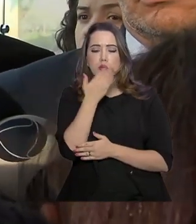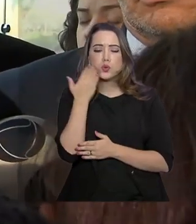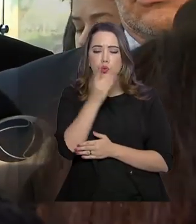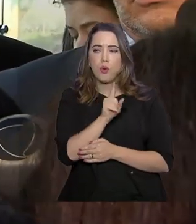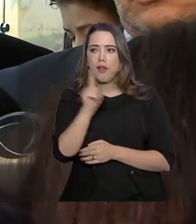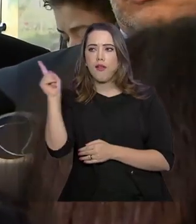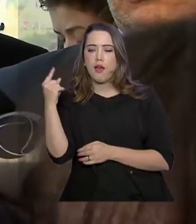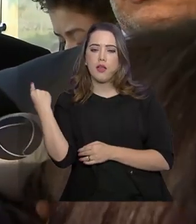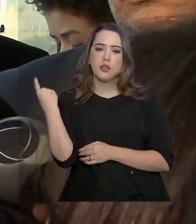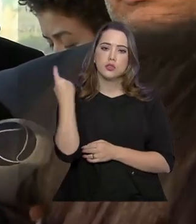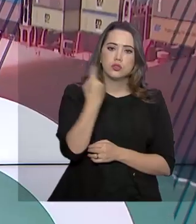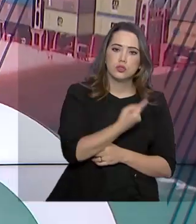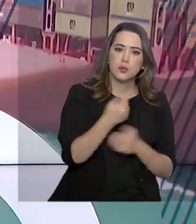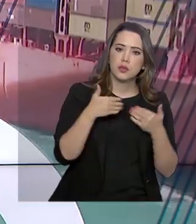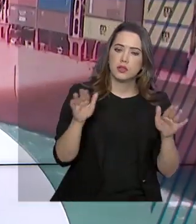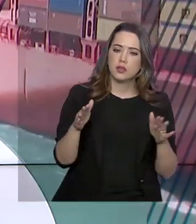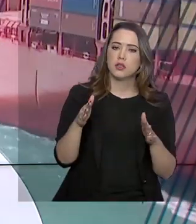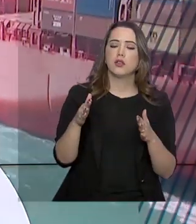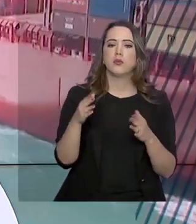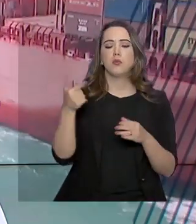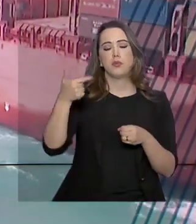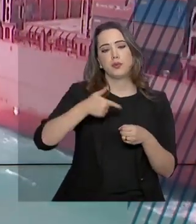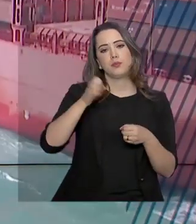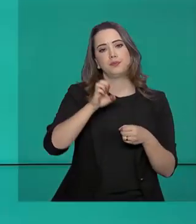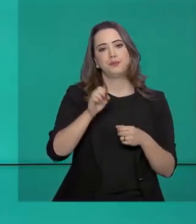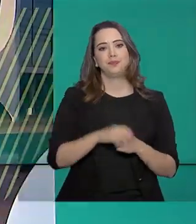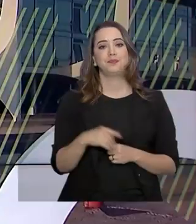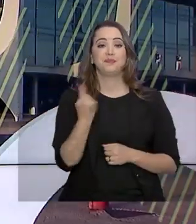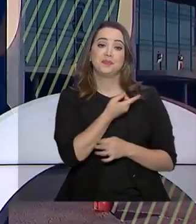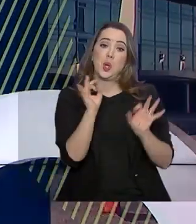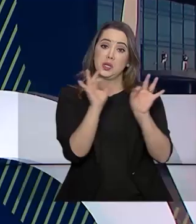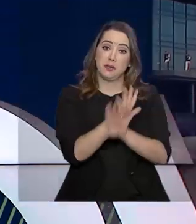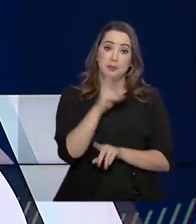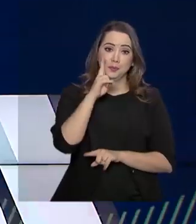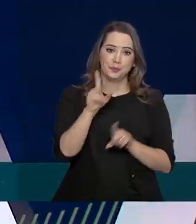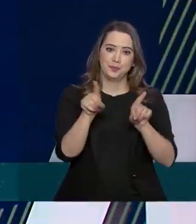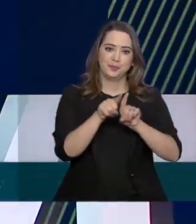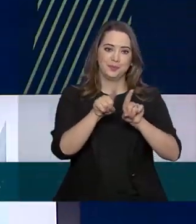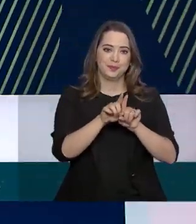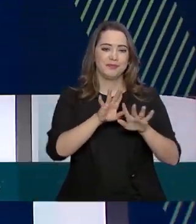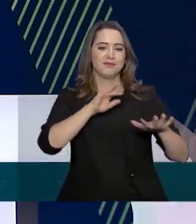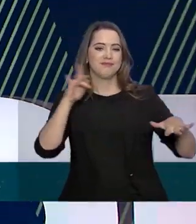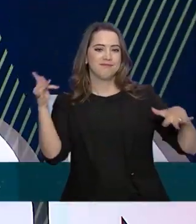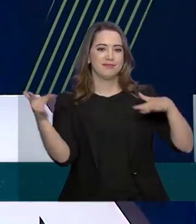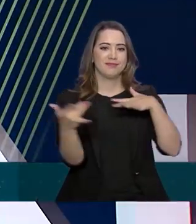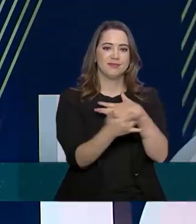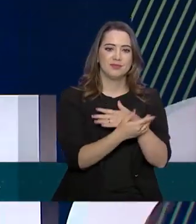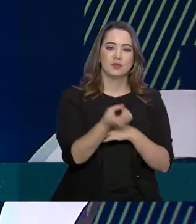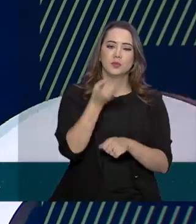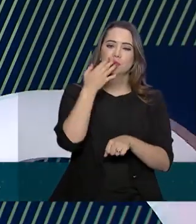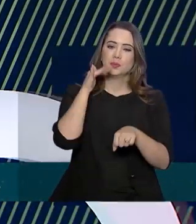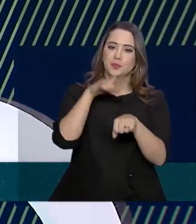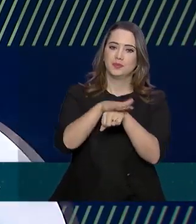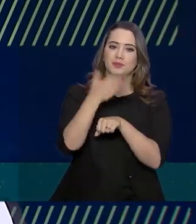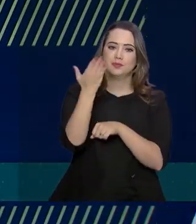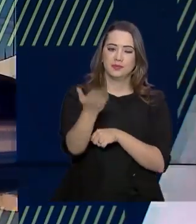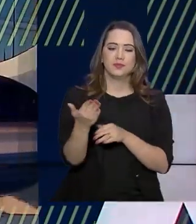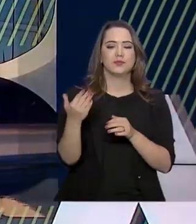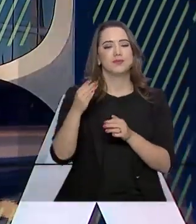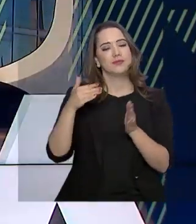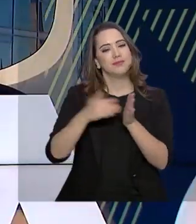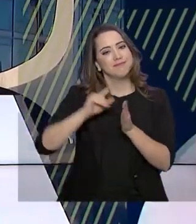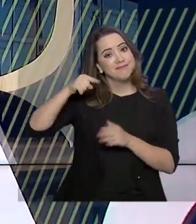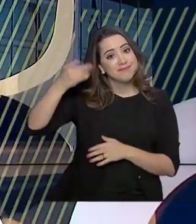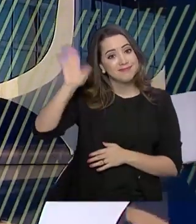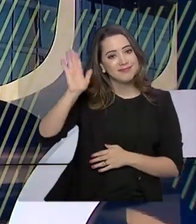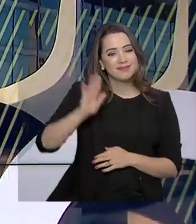o espaço do etanol. O governo agora fica por aqui. Continue nos acompanhando pelas redes sociais. Uma boa noite